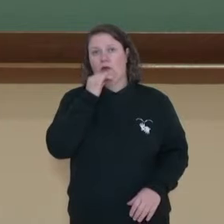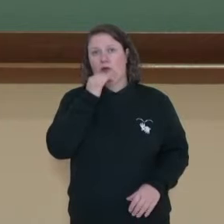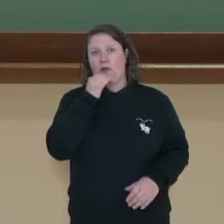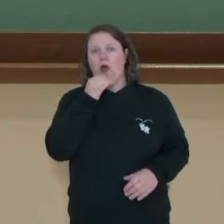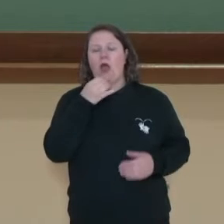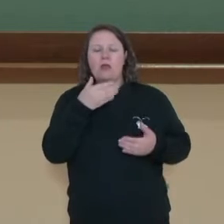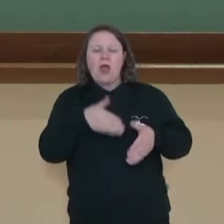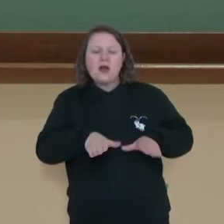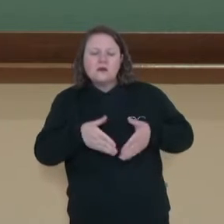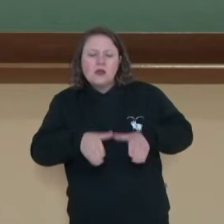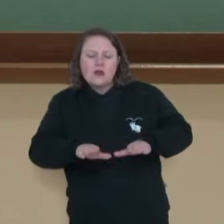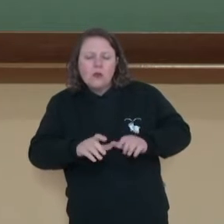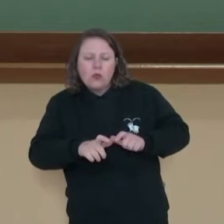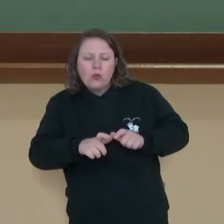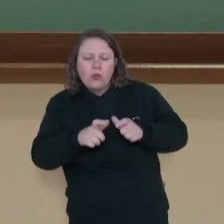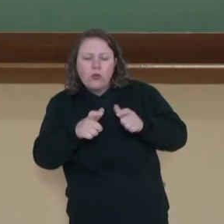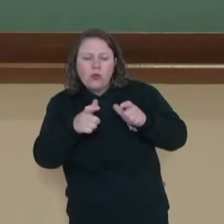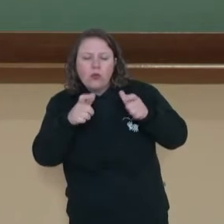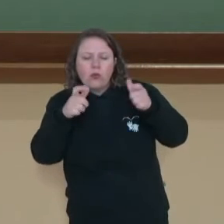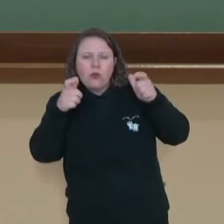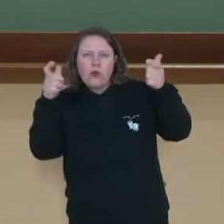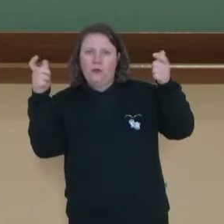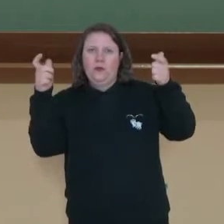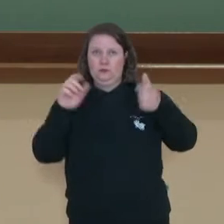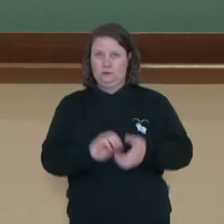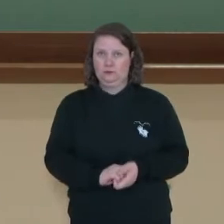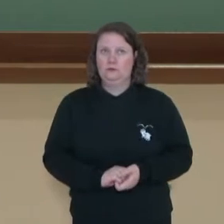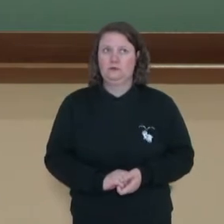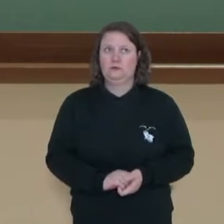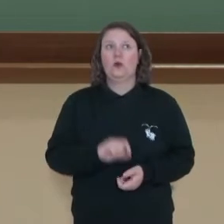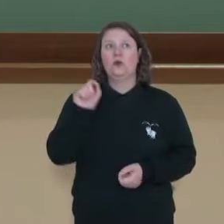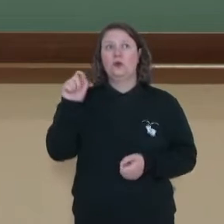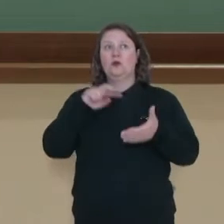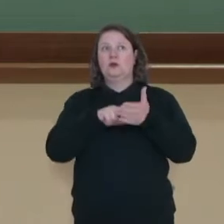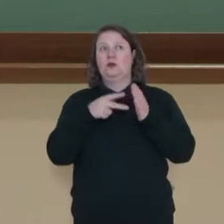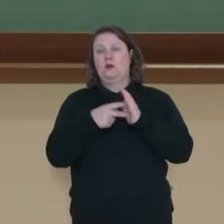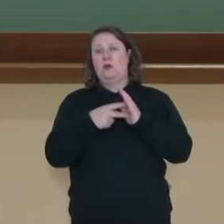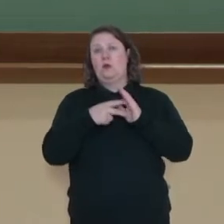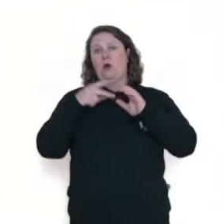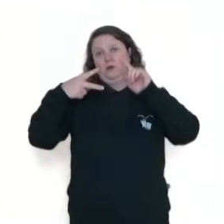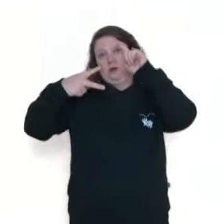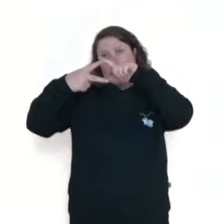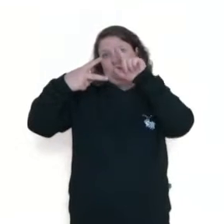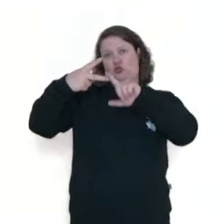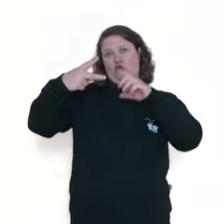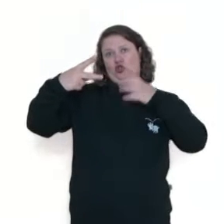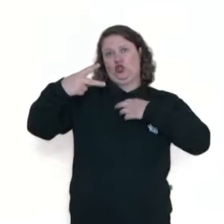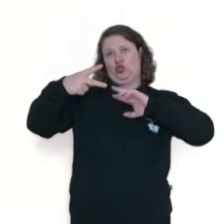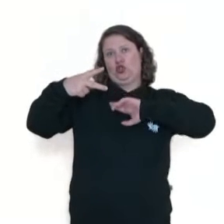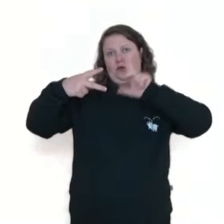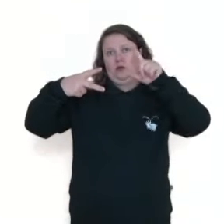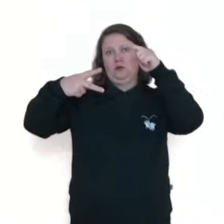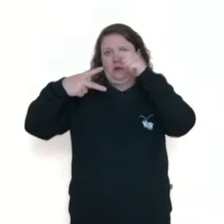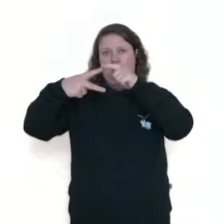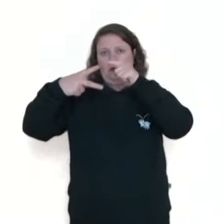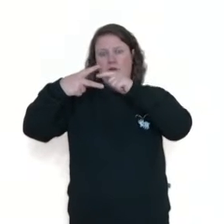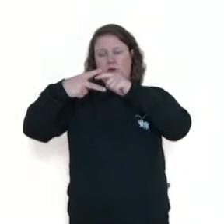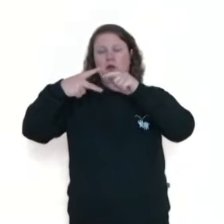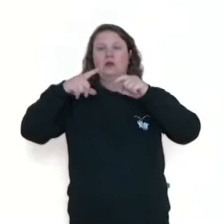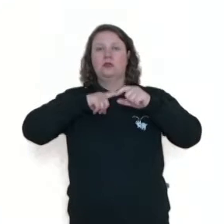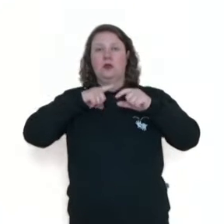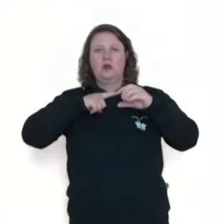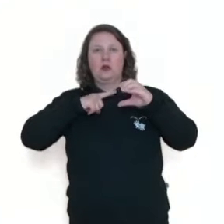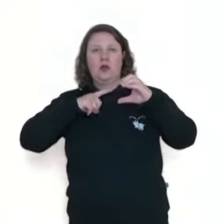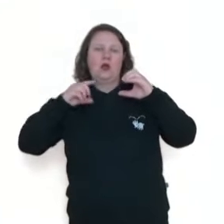cópias, eu estou reproduzindo. Então, a reprodução pode ocorrer de duas formas, assexuada e